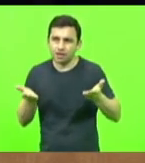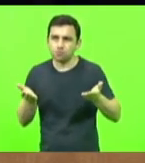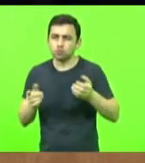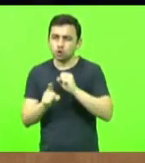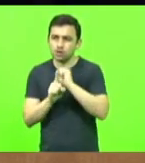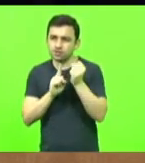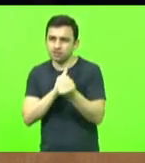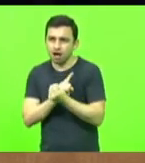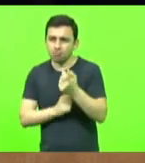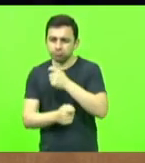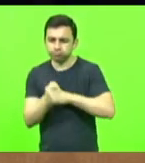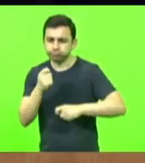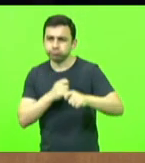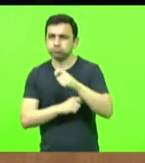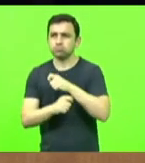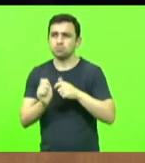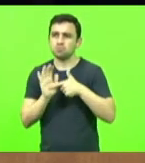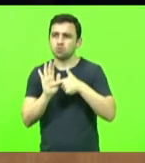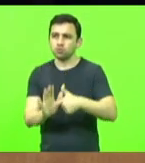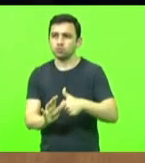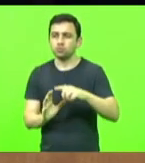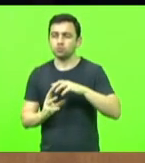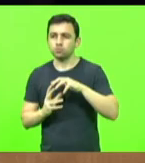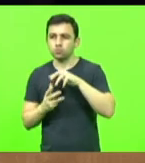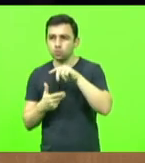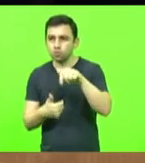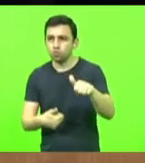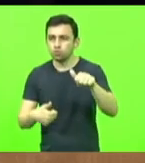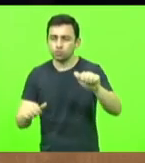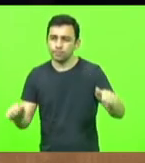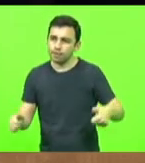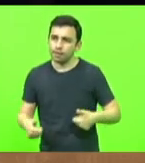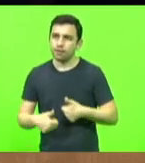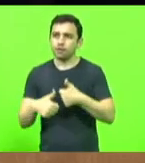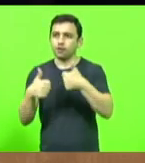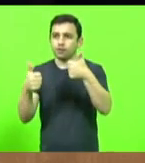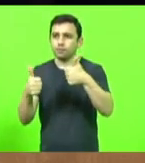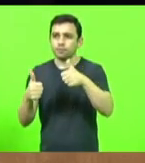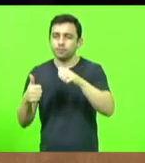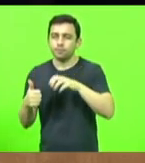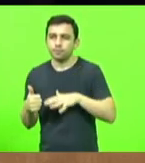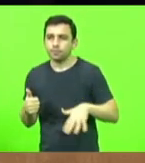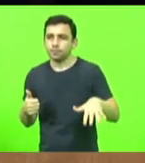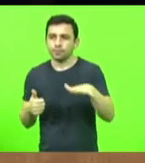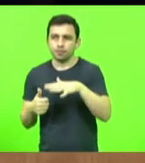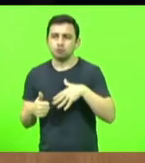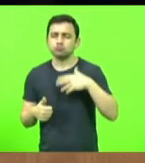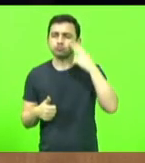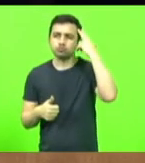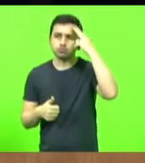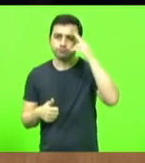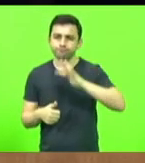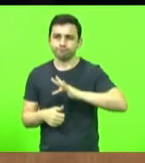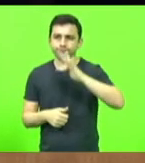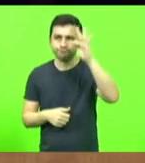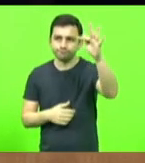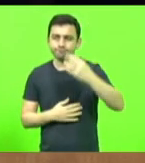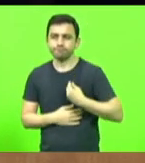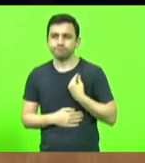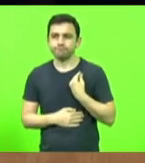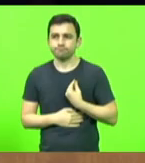sinaliza para um mundo melhor em que todos sonham viver. Como